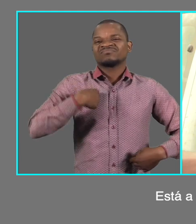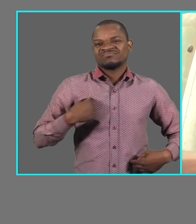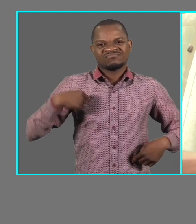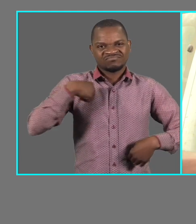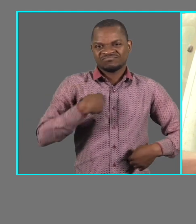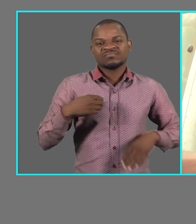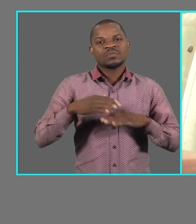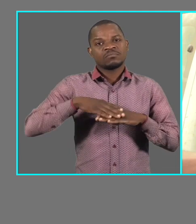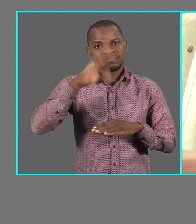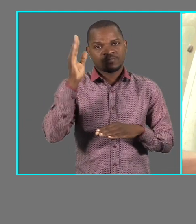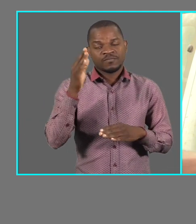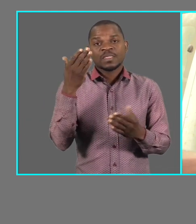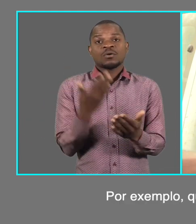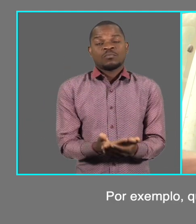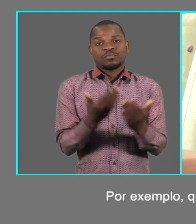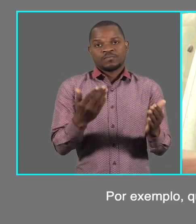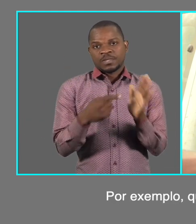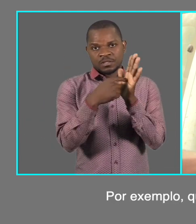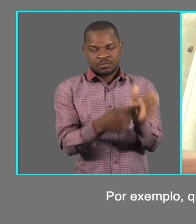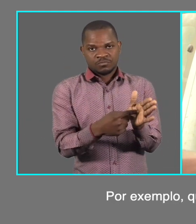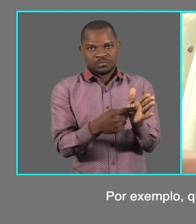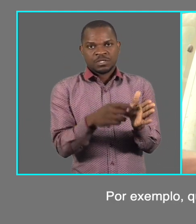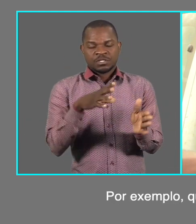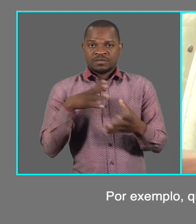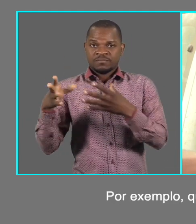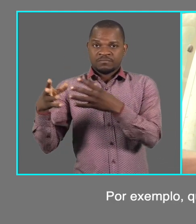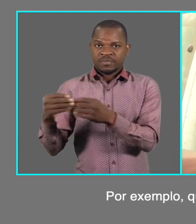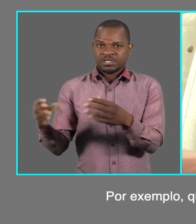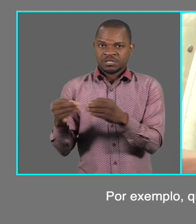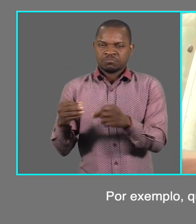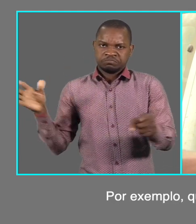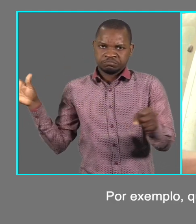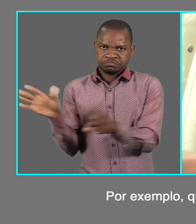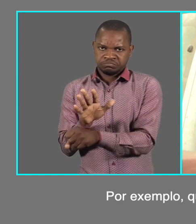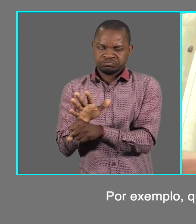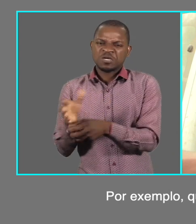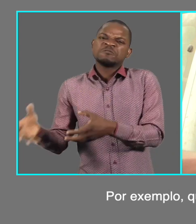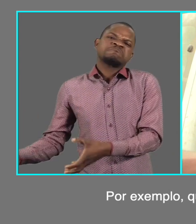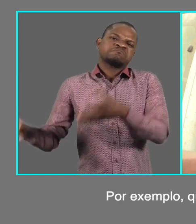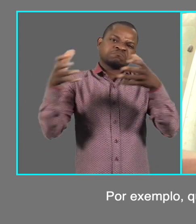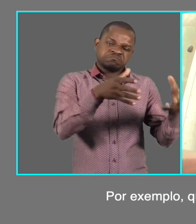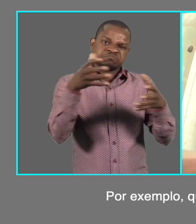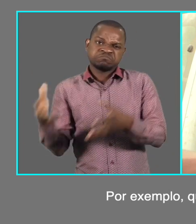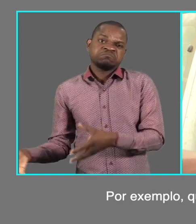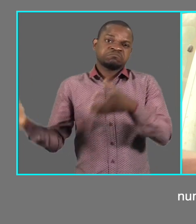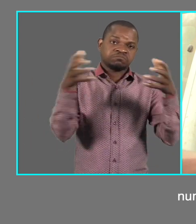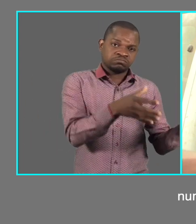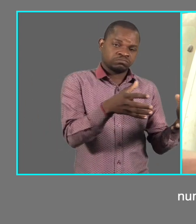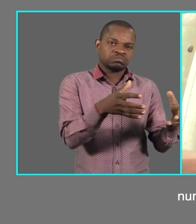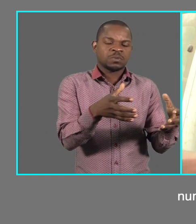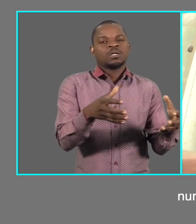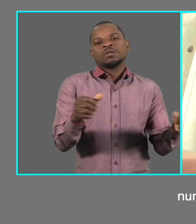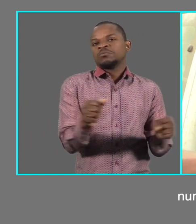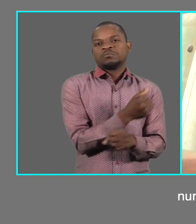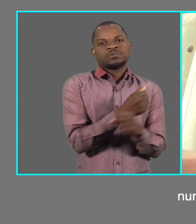estamos a dar grande cabo. Porque, por exemplo, você é obrigado quando carregas, por exemplo, umas 300 cabos, por num